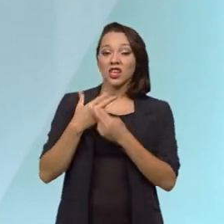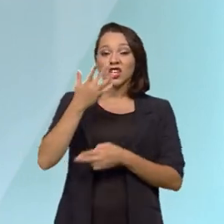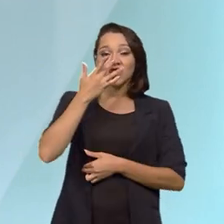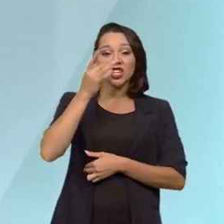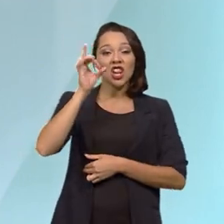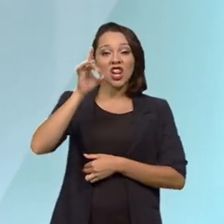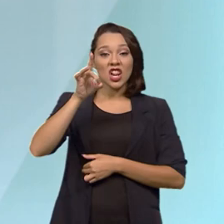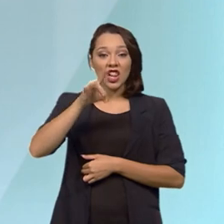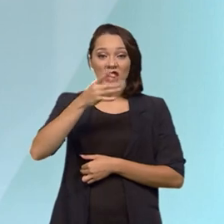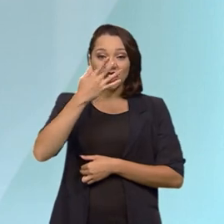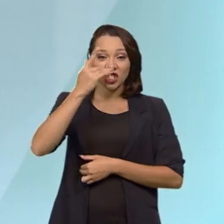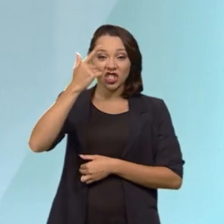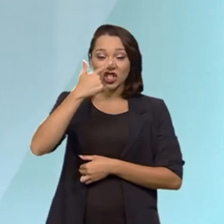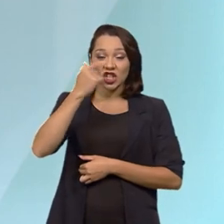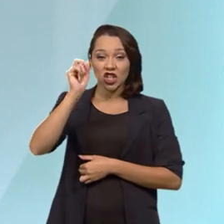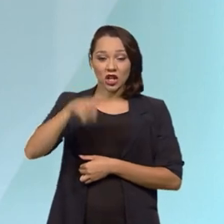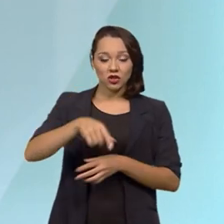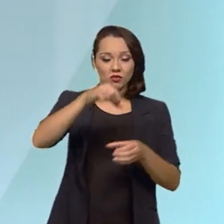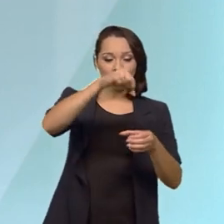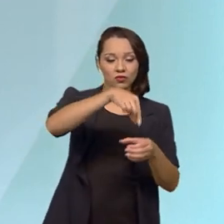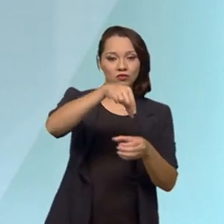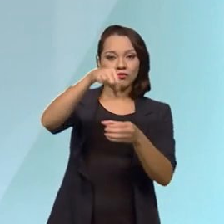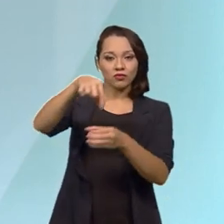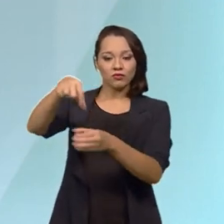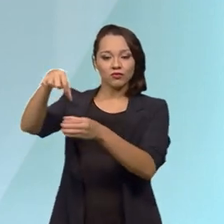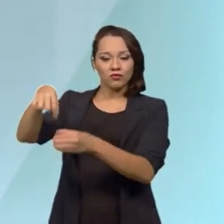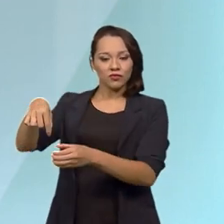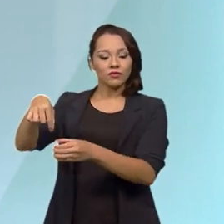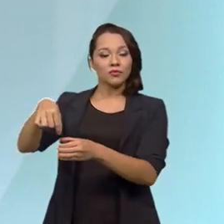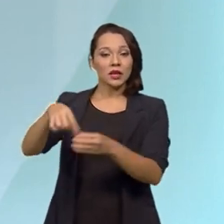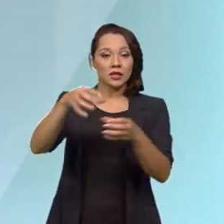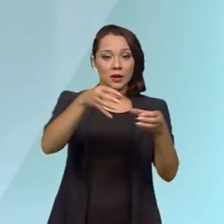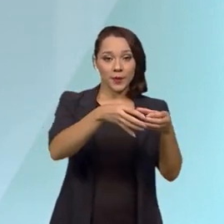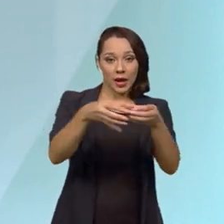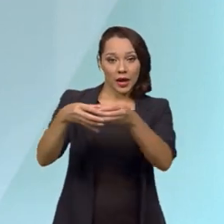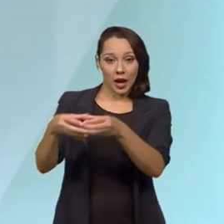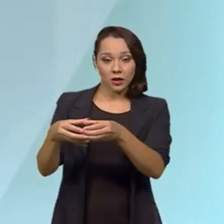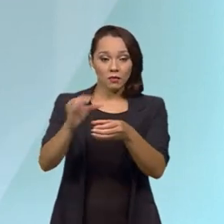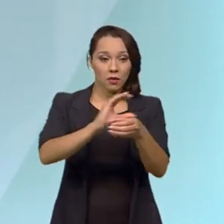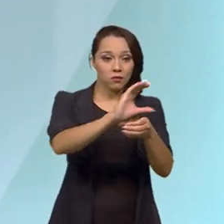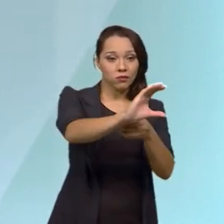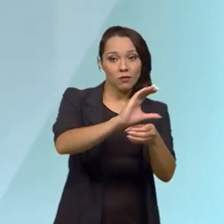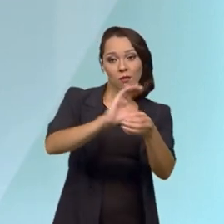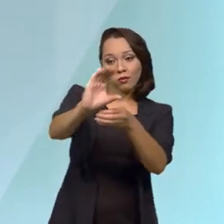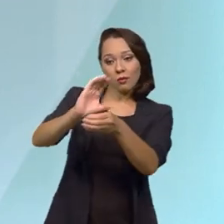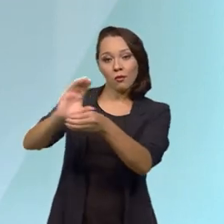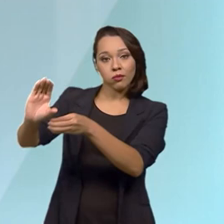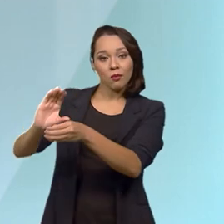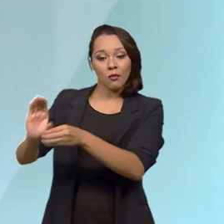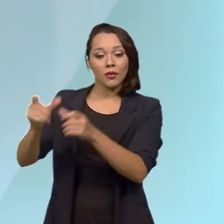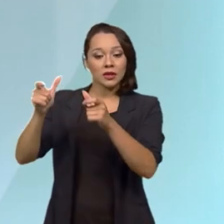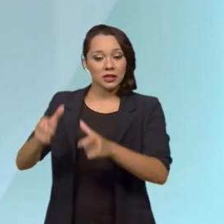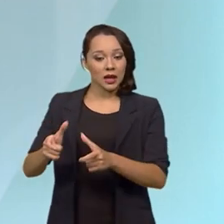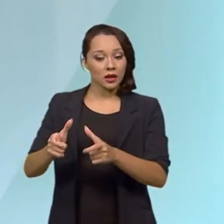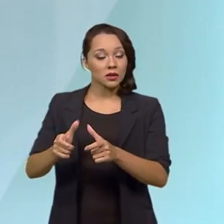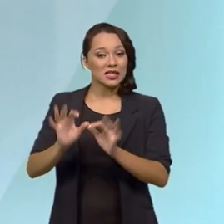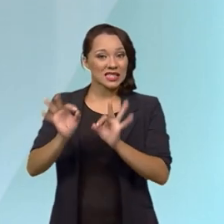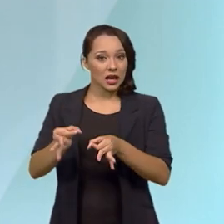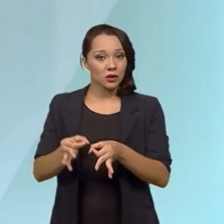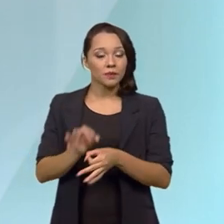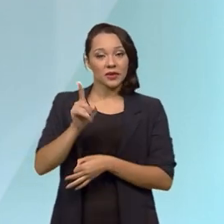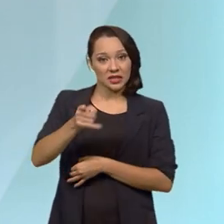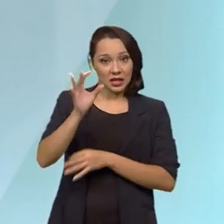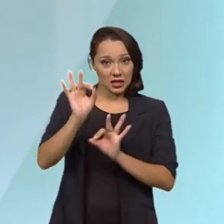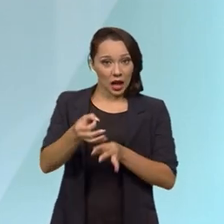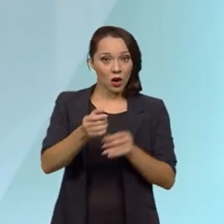seu lixo em casa, especialmente, o lixo orgânico, para esse lixo orgânico ser corretamente destinado e, sendo corretamente destinado,